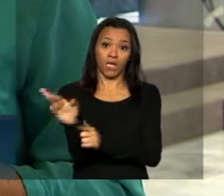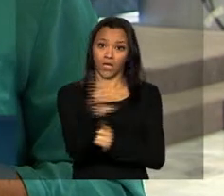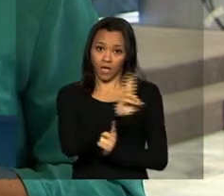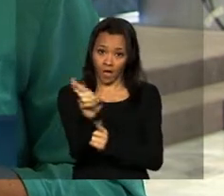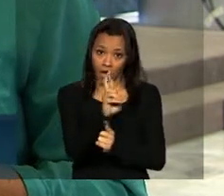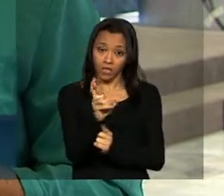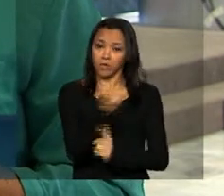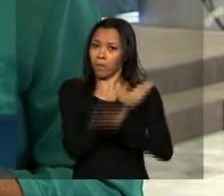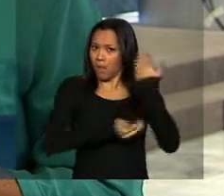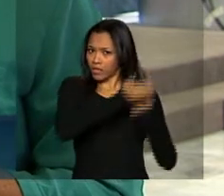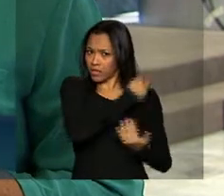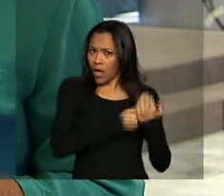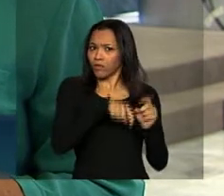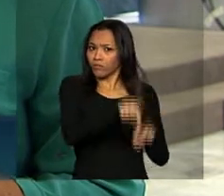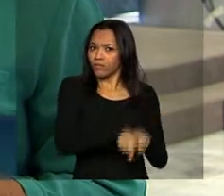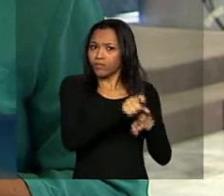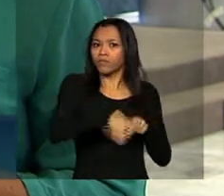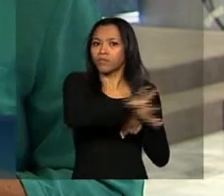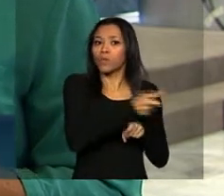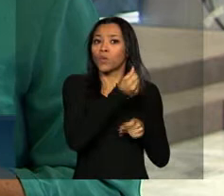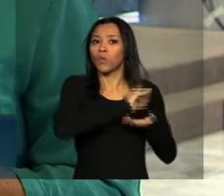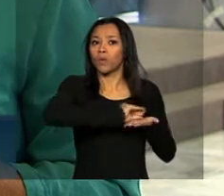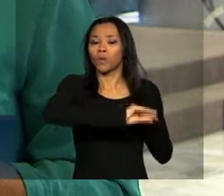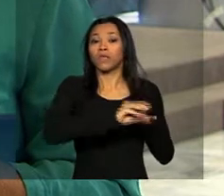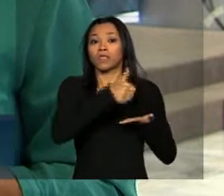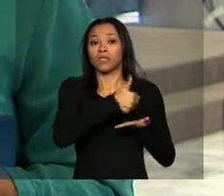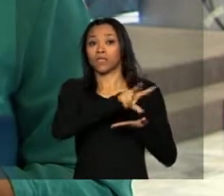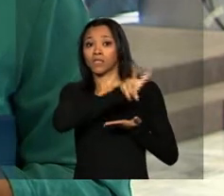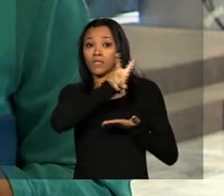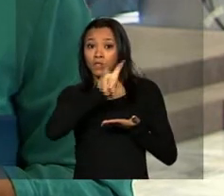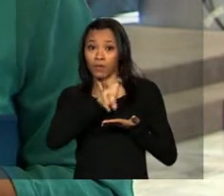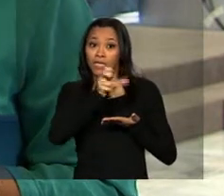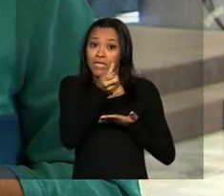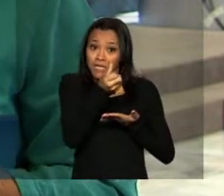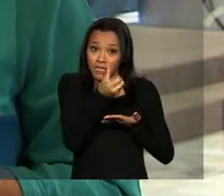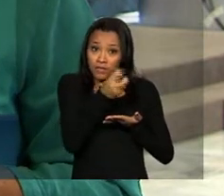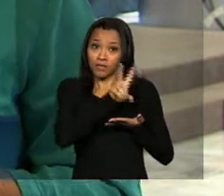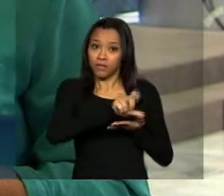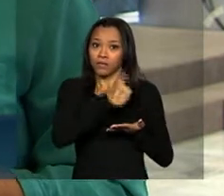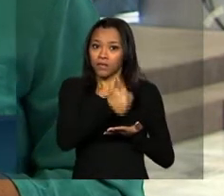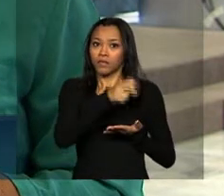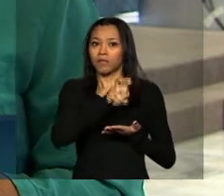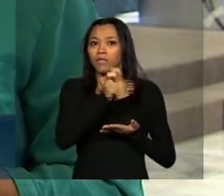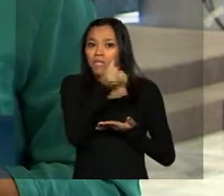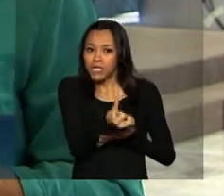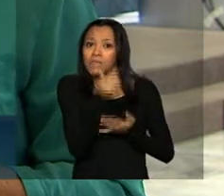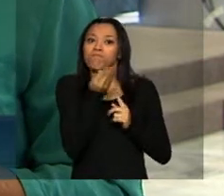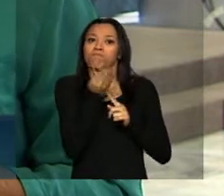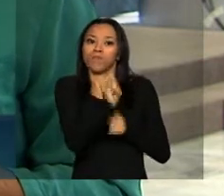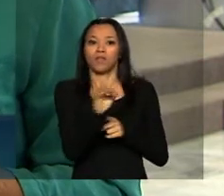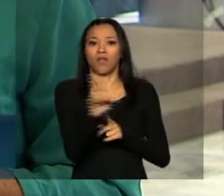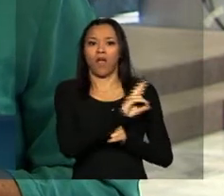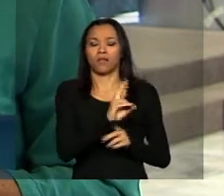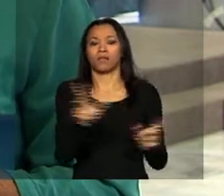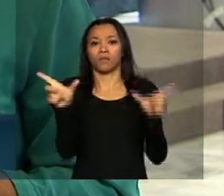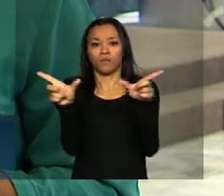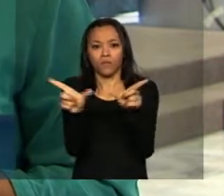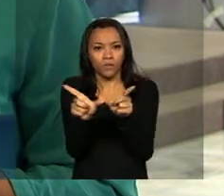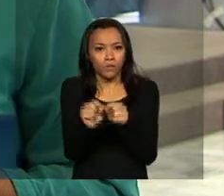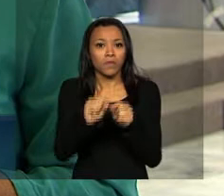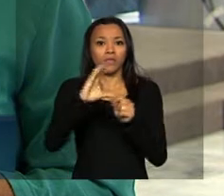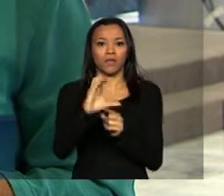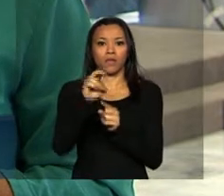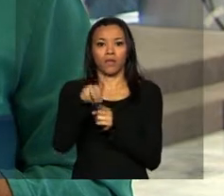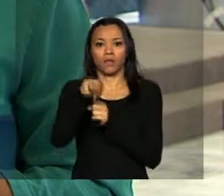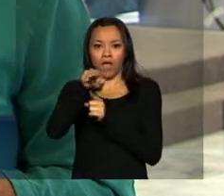safra passada, o valor autorizado foi de 156 bilhões de reais. A CNA, Confederação Nacional